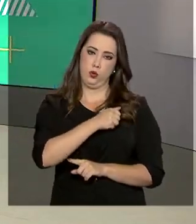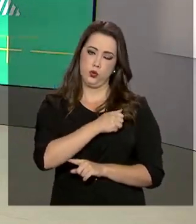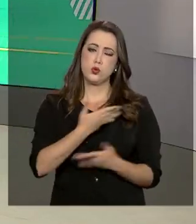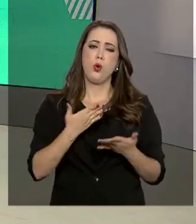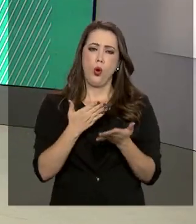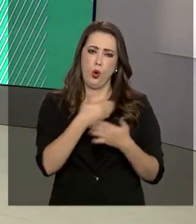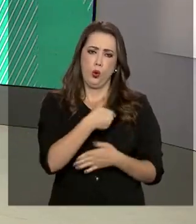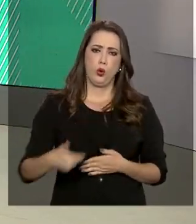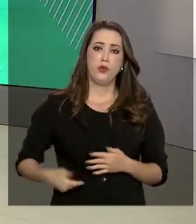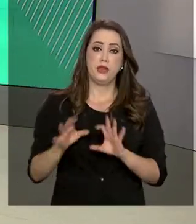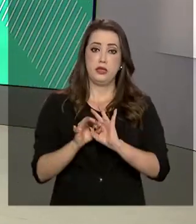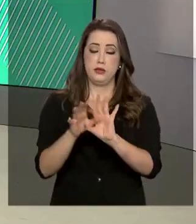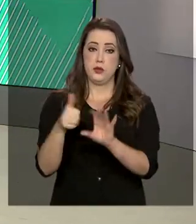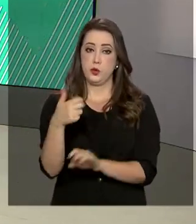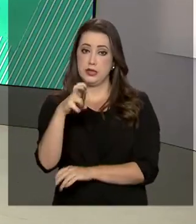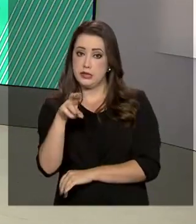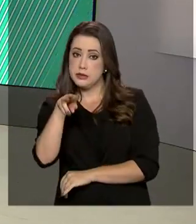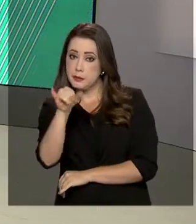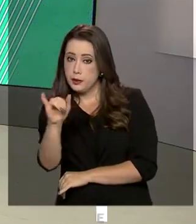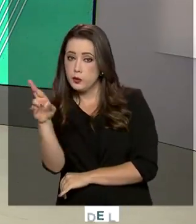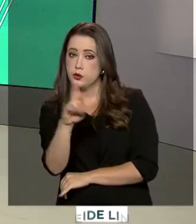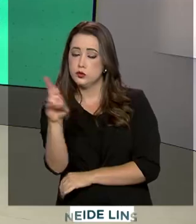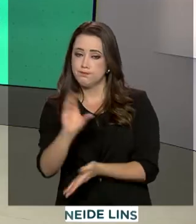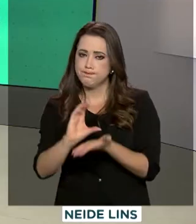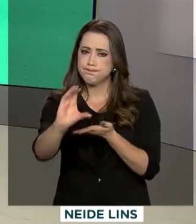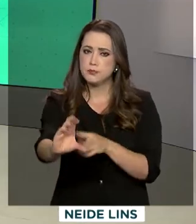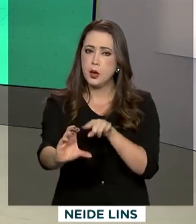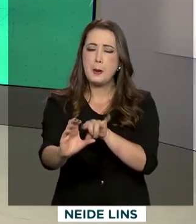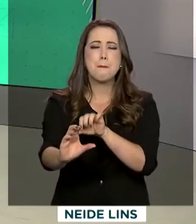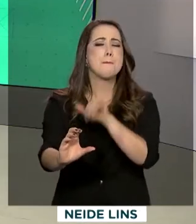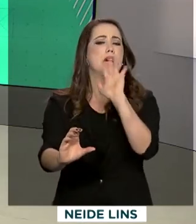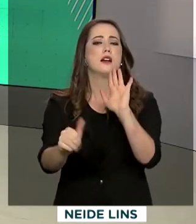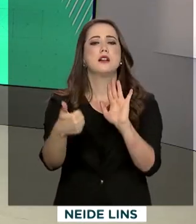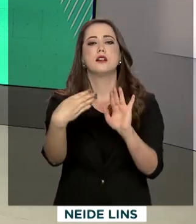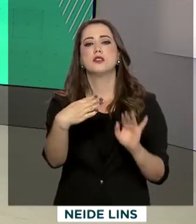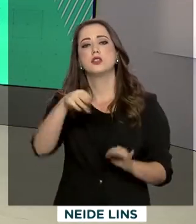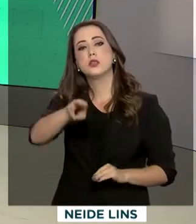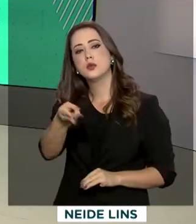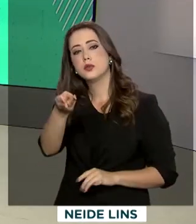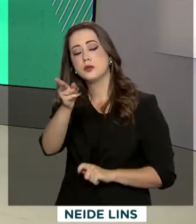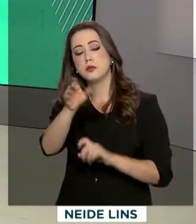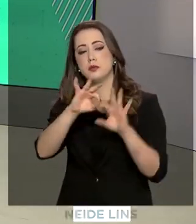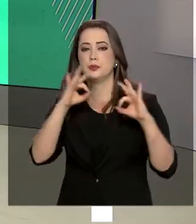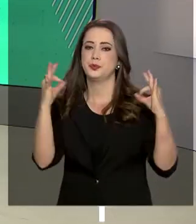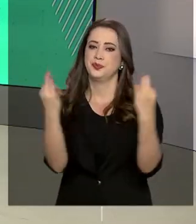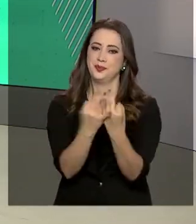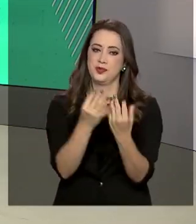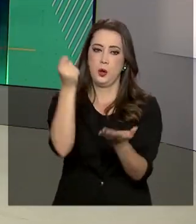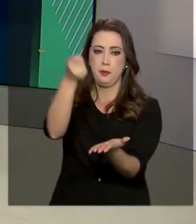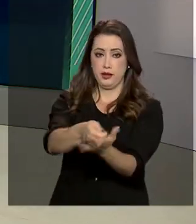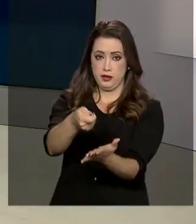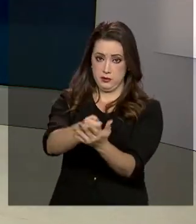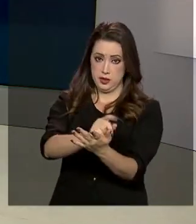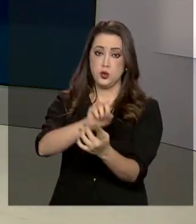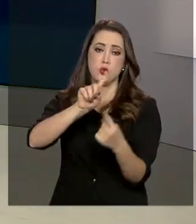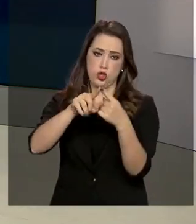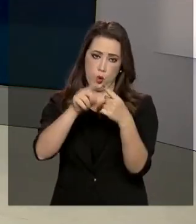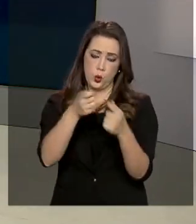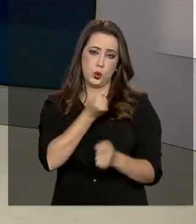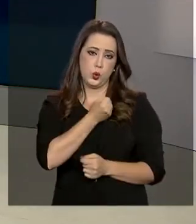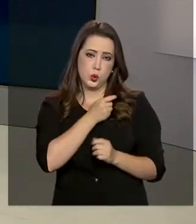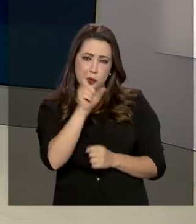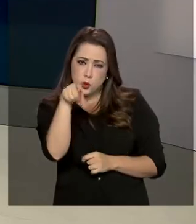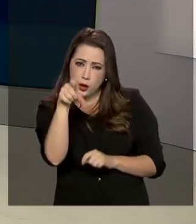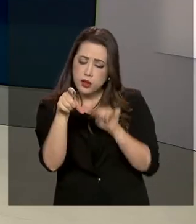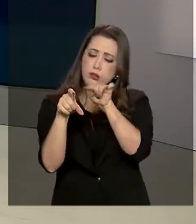libera mais de 15 bilhões de reais em benefícios para mais de 14 milhões de famílias. O pagamento é feito de acordo com o número